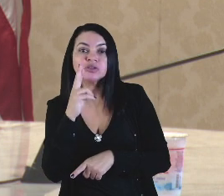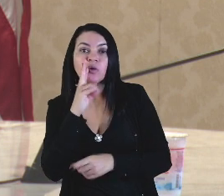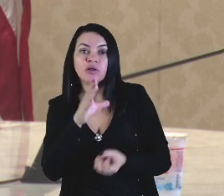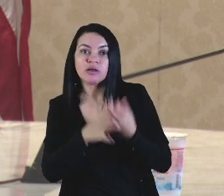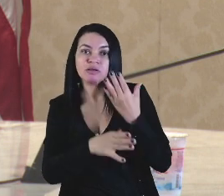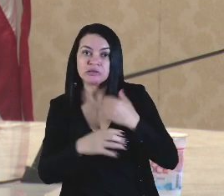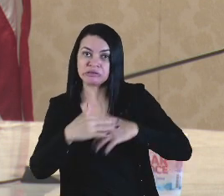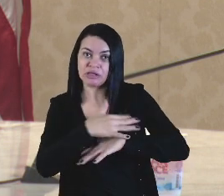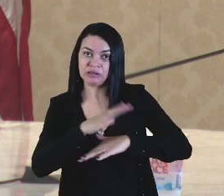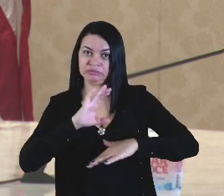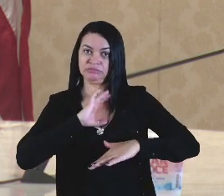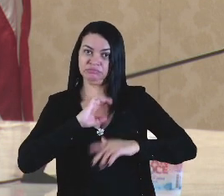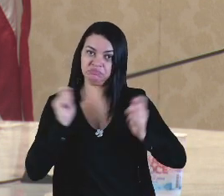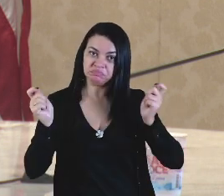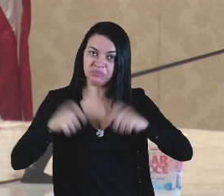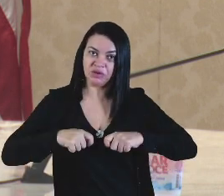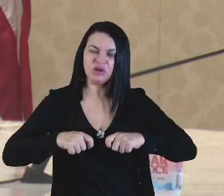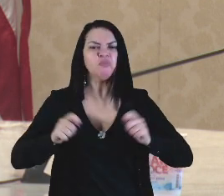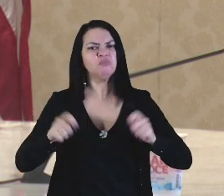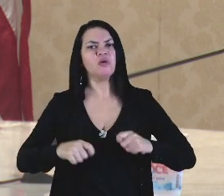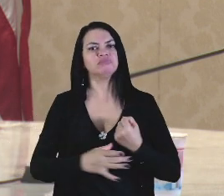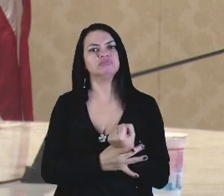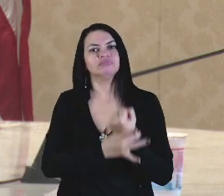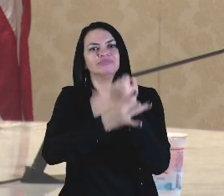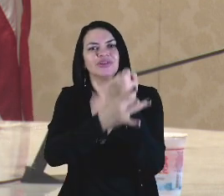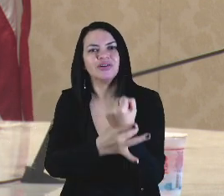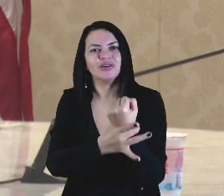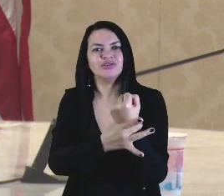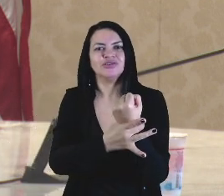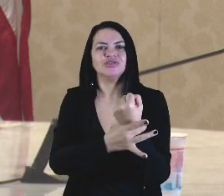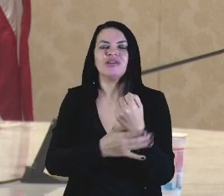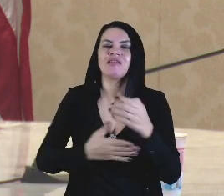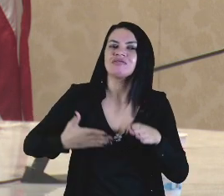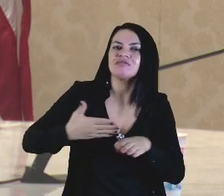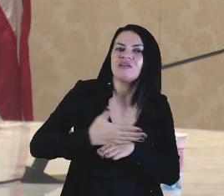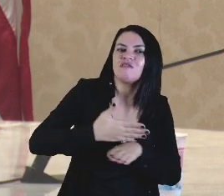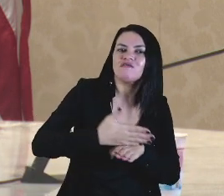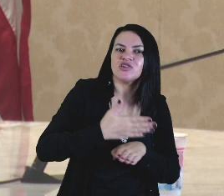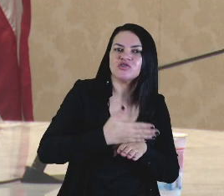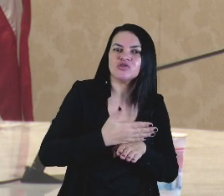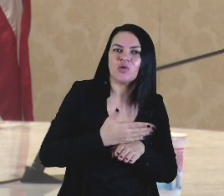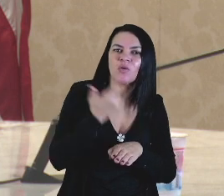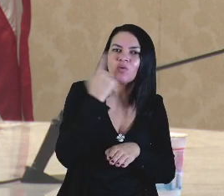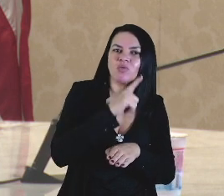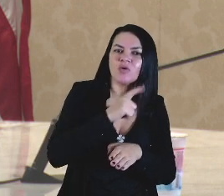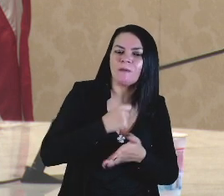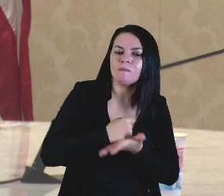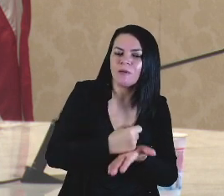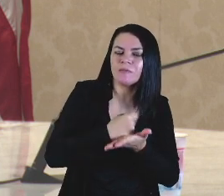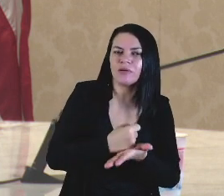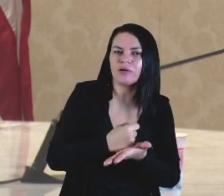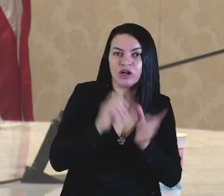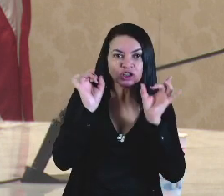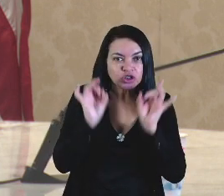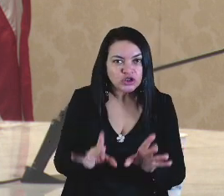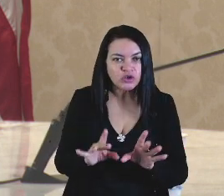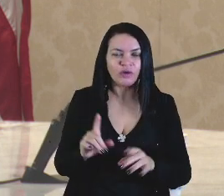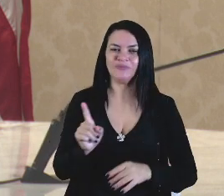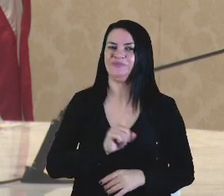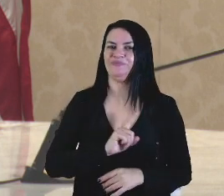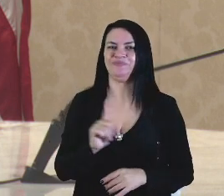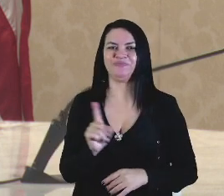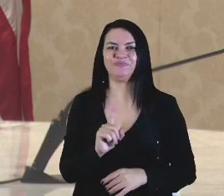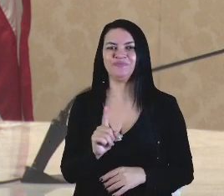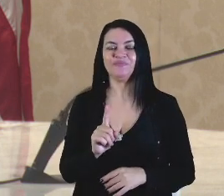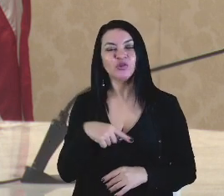para que nós possamos garantir estas intervenções. Não é só isso, nós